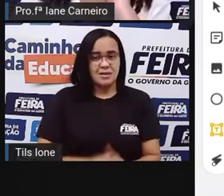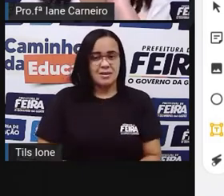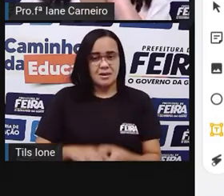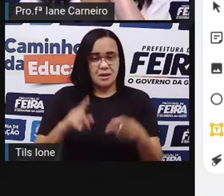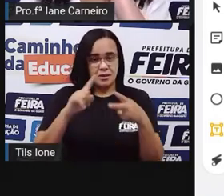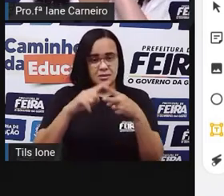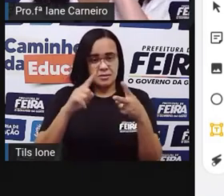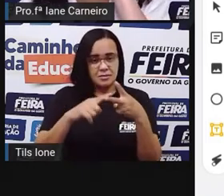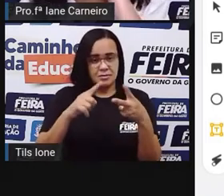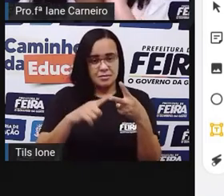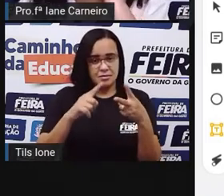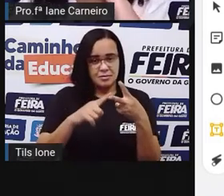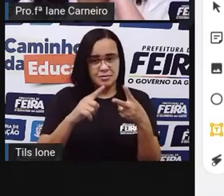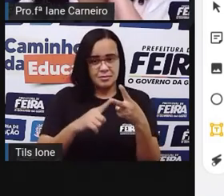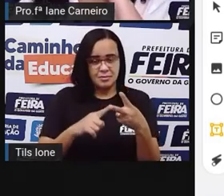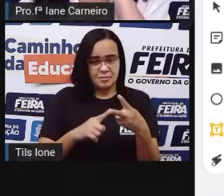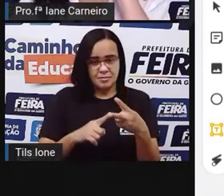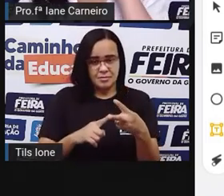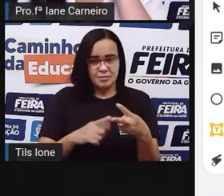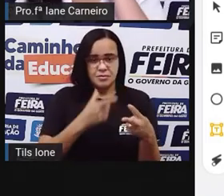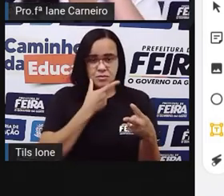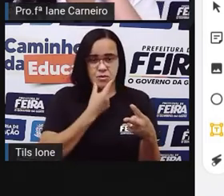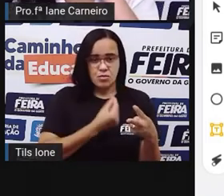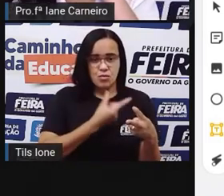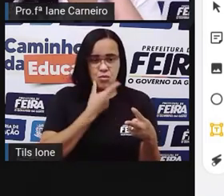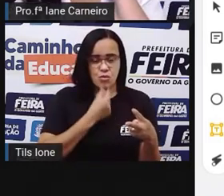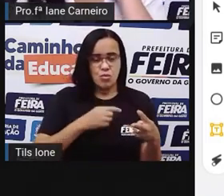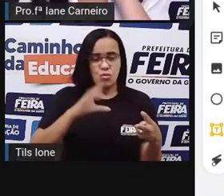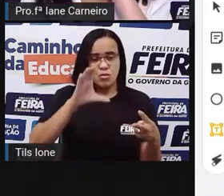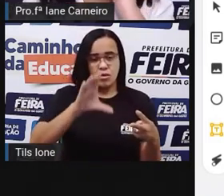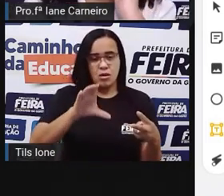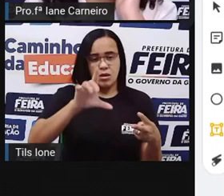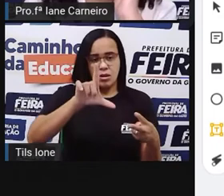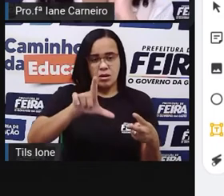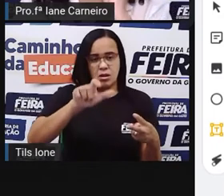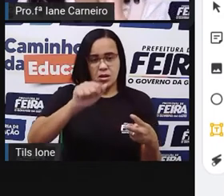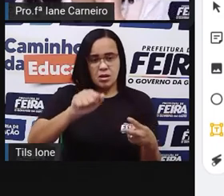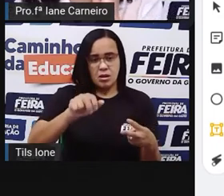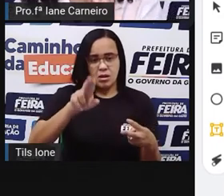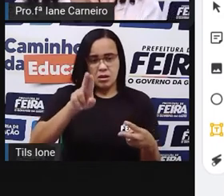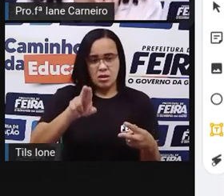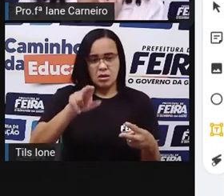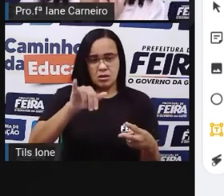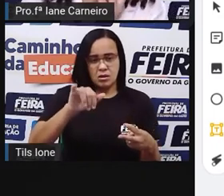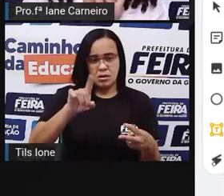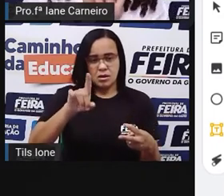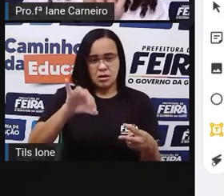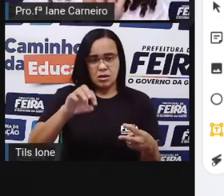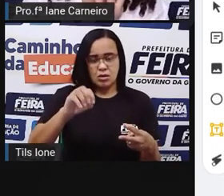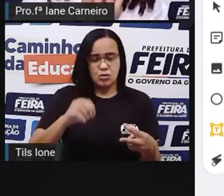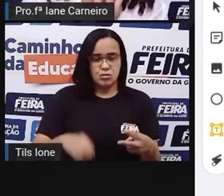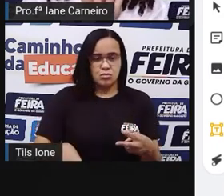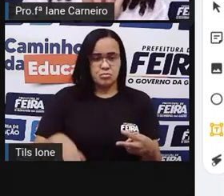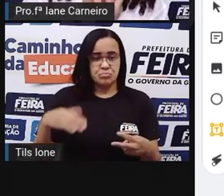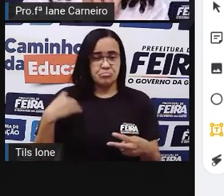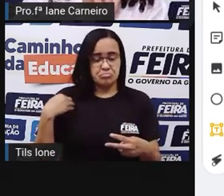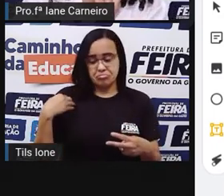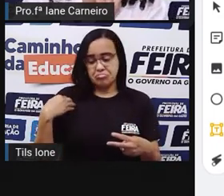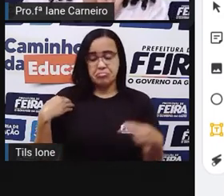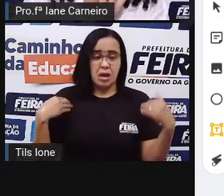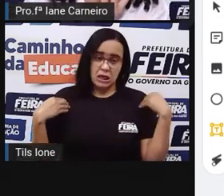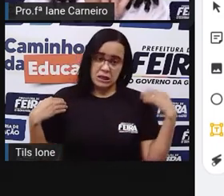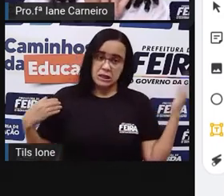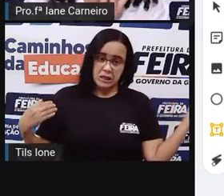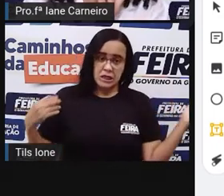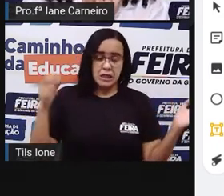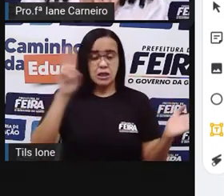dica. Cláudio está à esquerda de Bruno e usa boné. Quem é que usa boné? É Cláudio ou